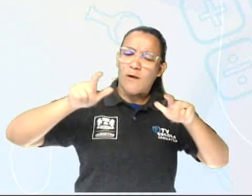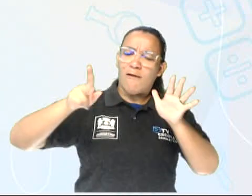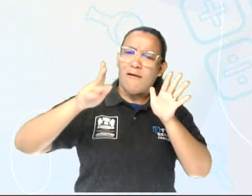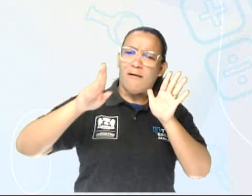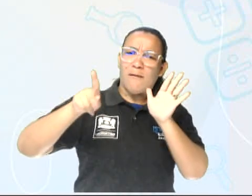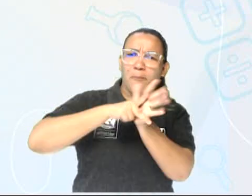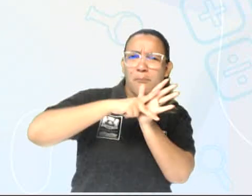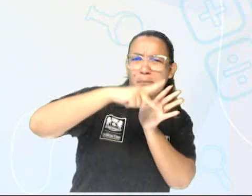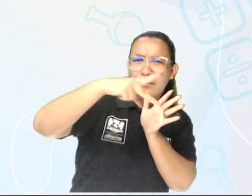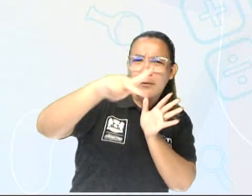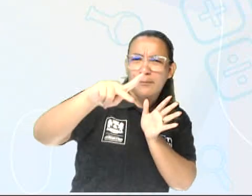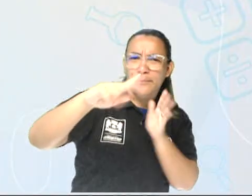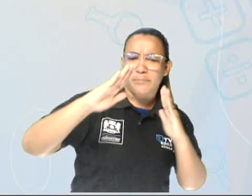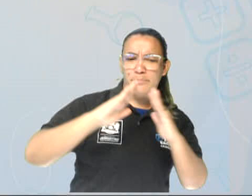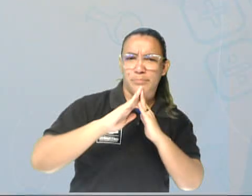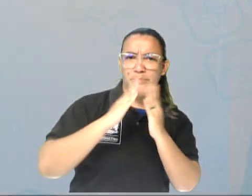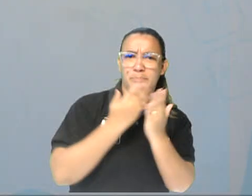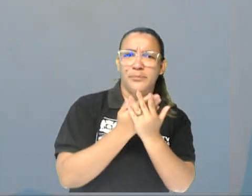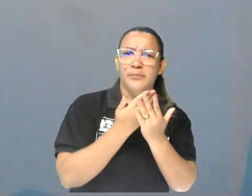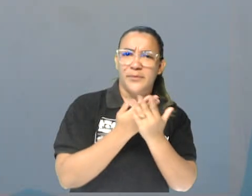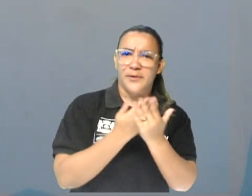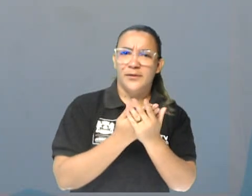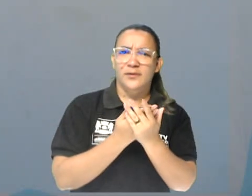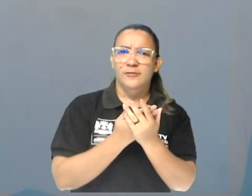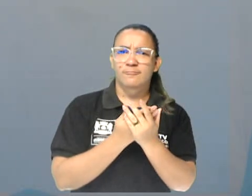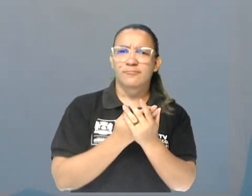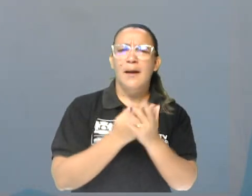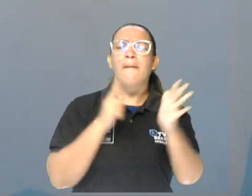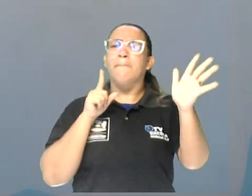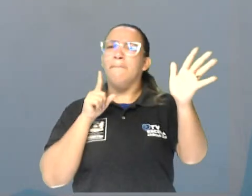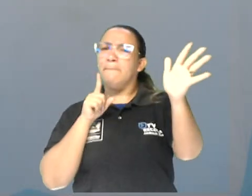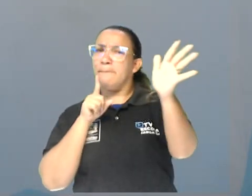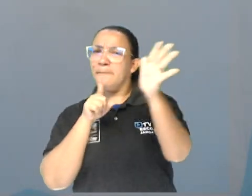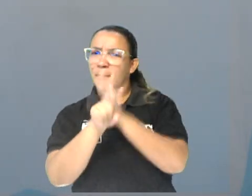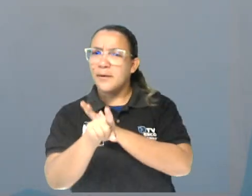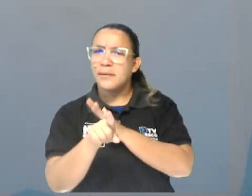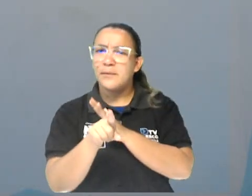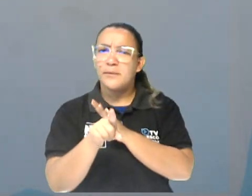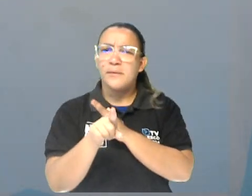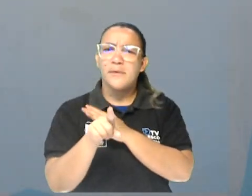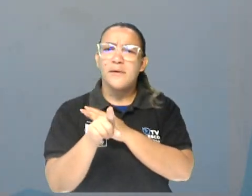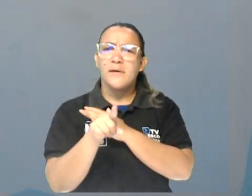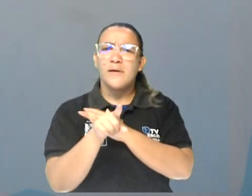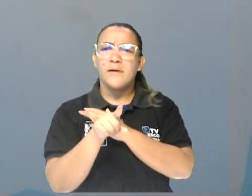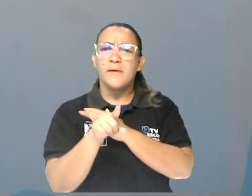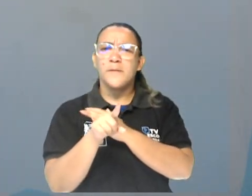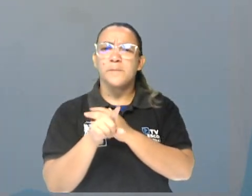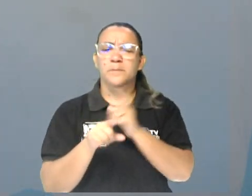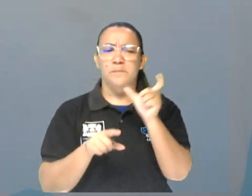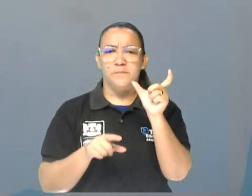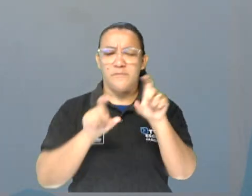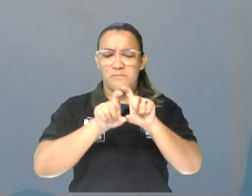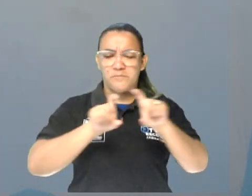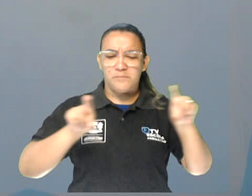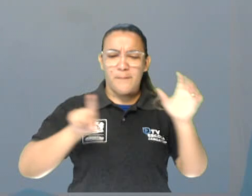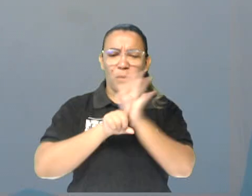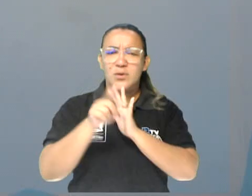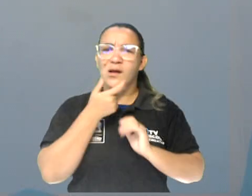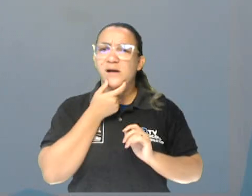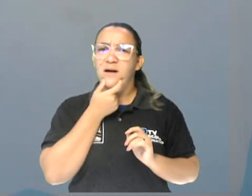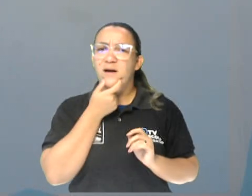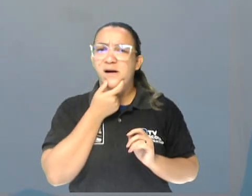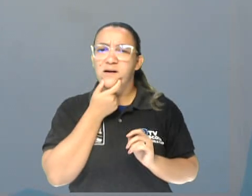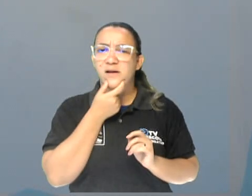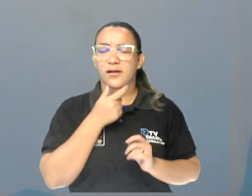Pensa aí no seu neighborhood. E daí eu queria fazer uma pergunta para vocês. How many snack bars?